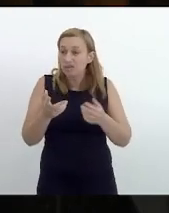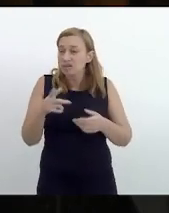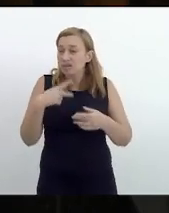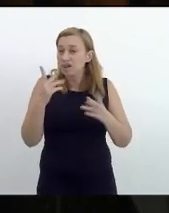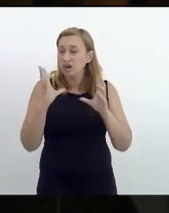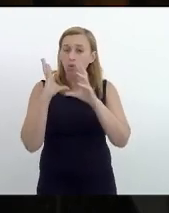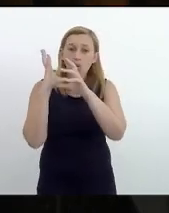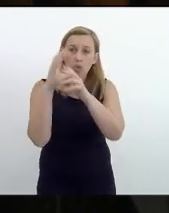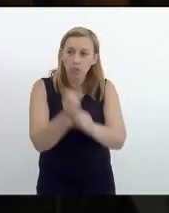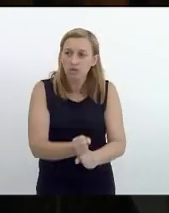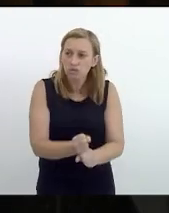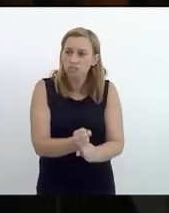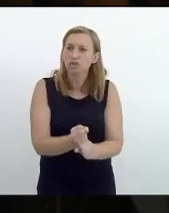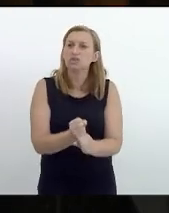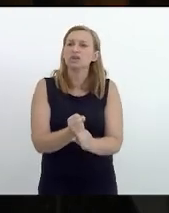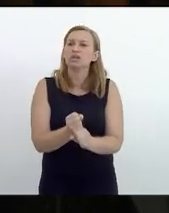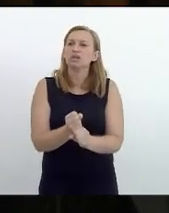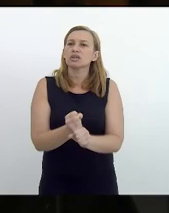resumida